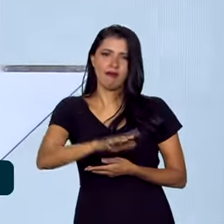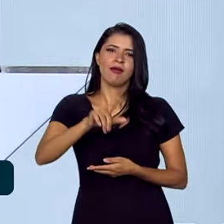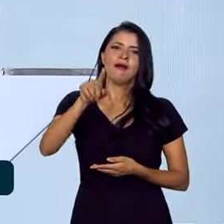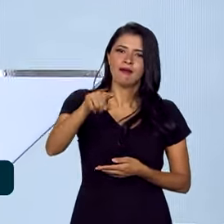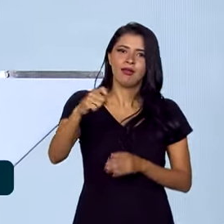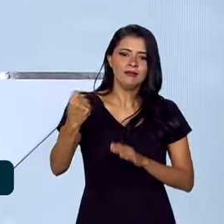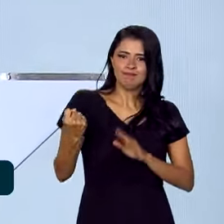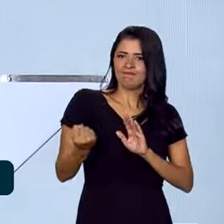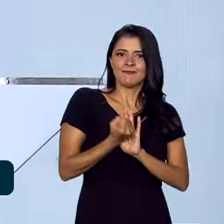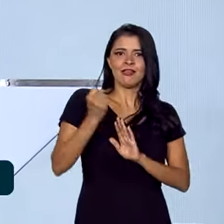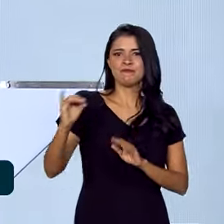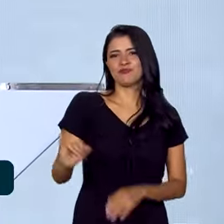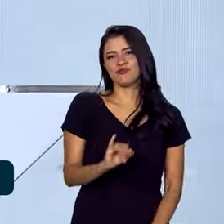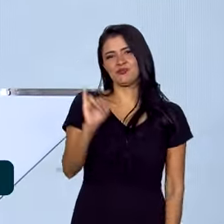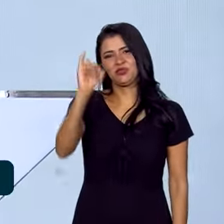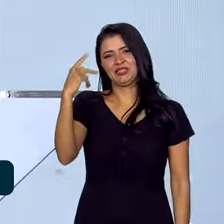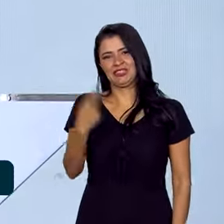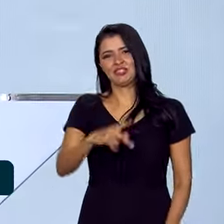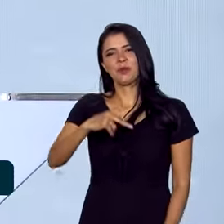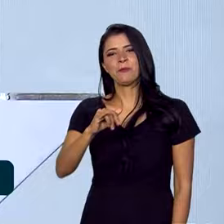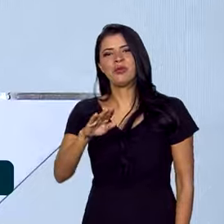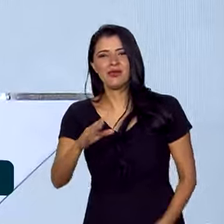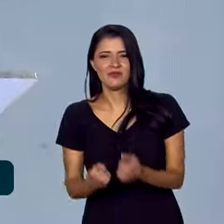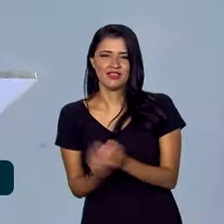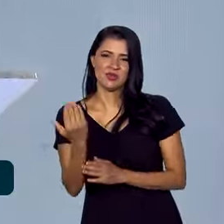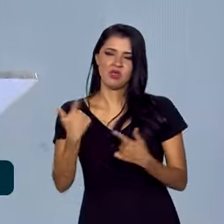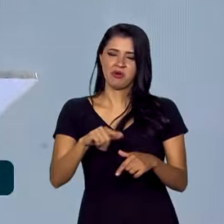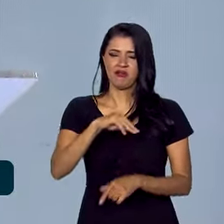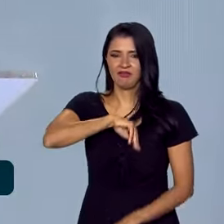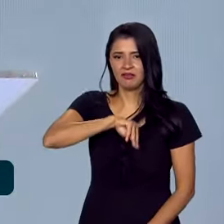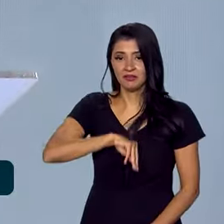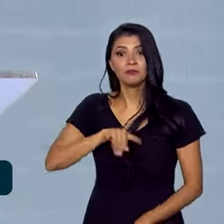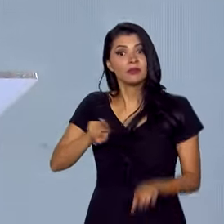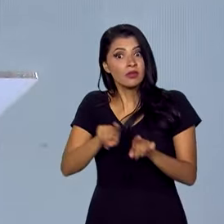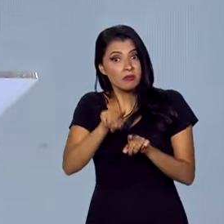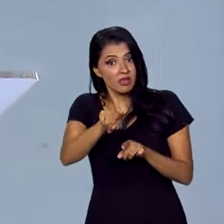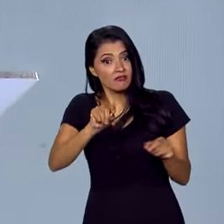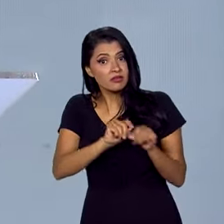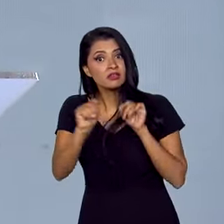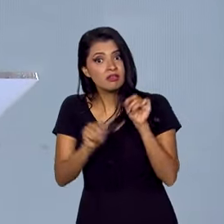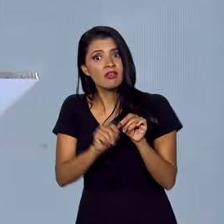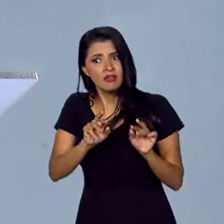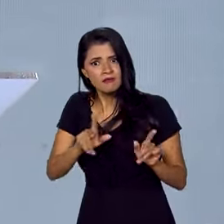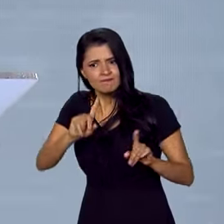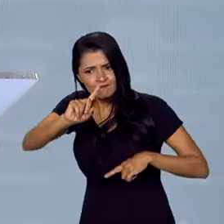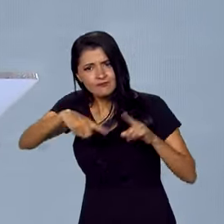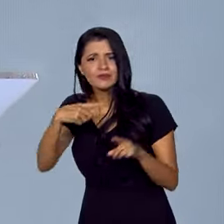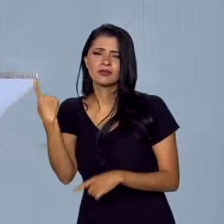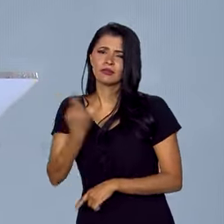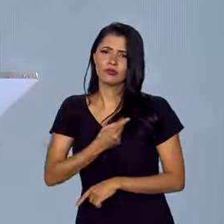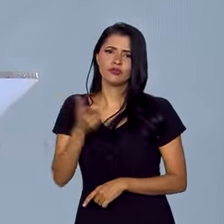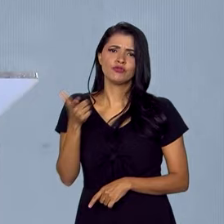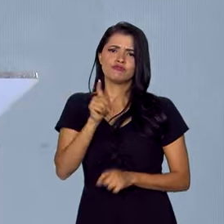relevante no PIB, na geração de emprego e renda. Isso vai fazer também toda a diferença para a